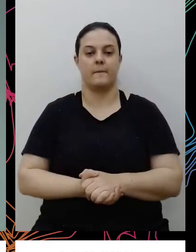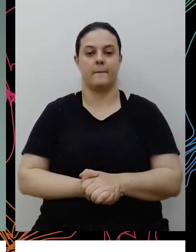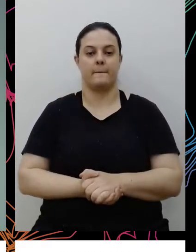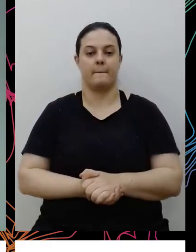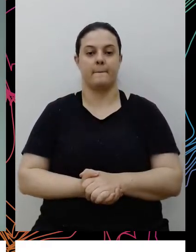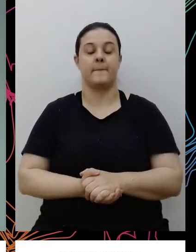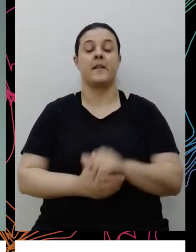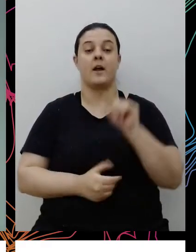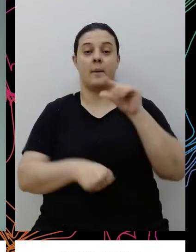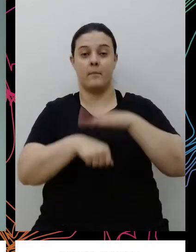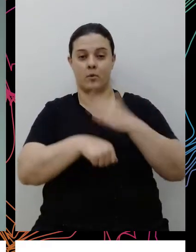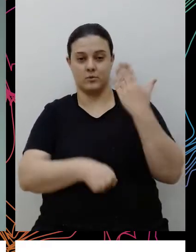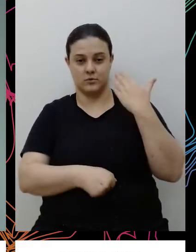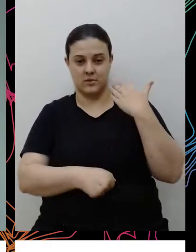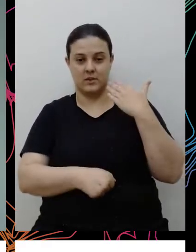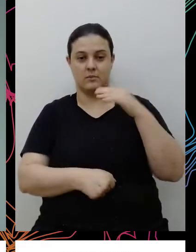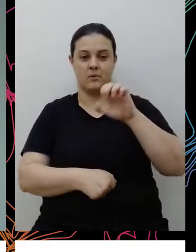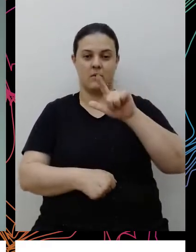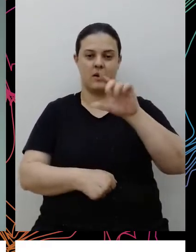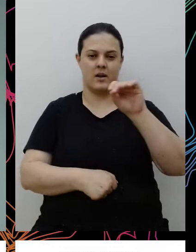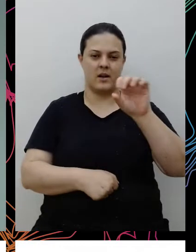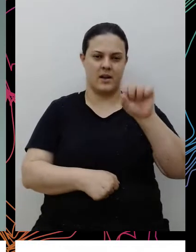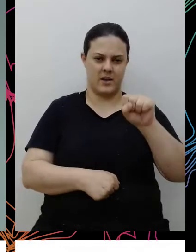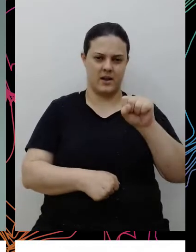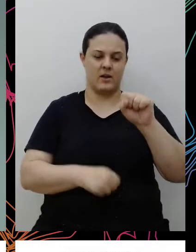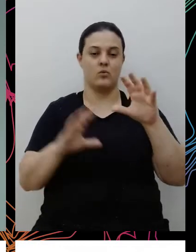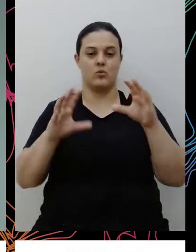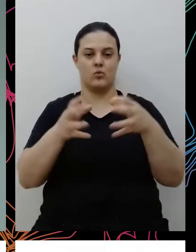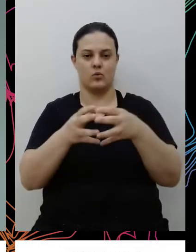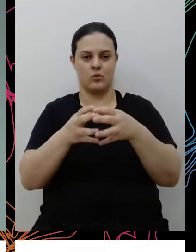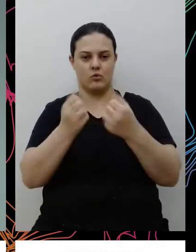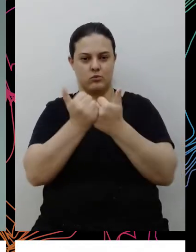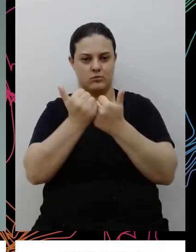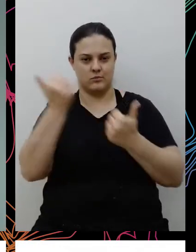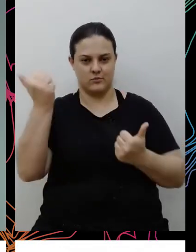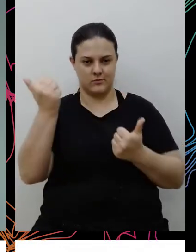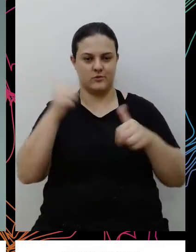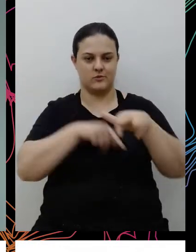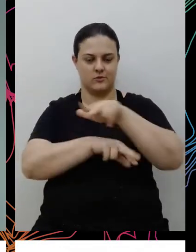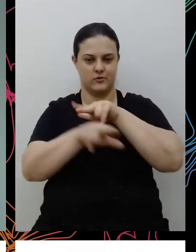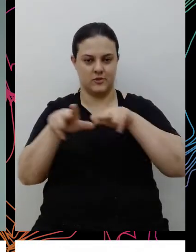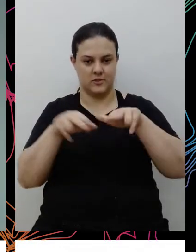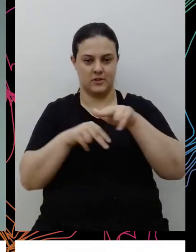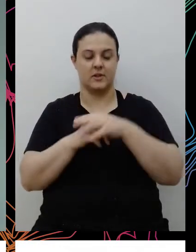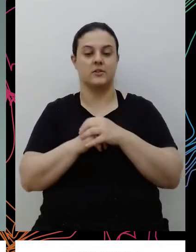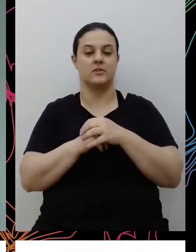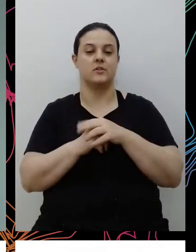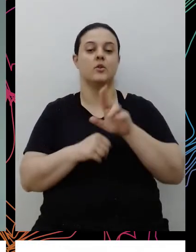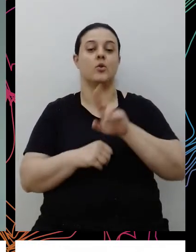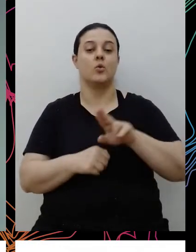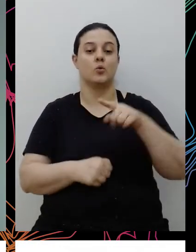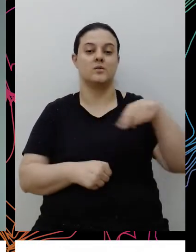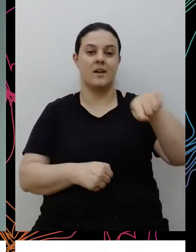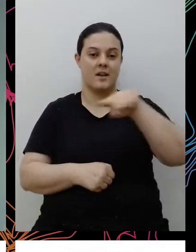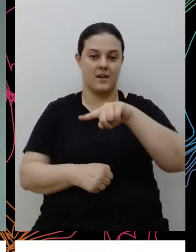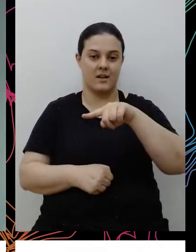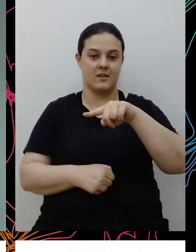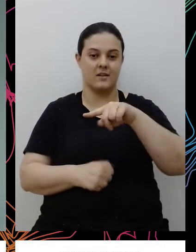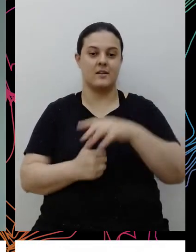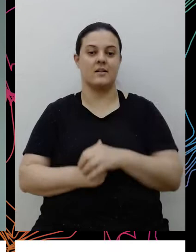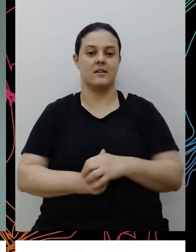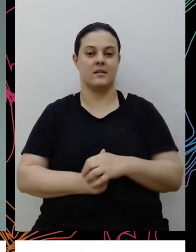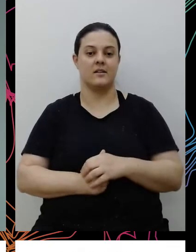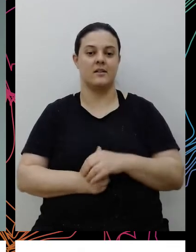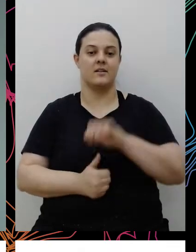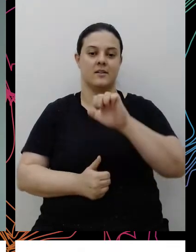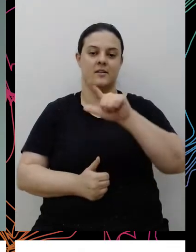Lançamos recentemente o ELOS, que é o nosso grupo de embaixadores de diversidade, né? E a gente usa eles, elas e ELOS, né? E